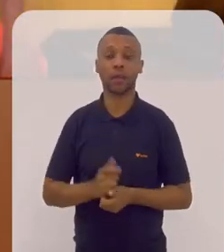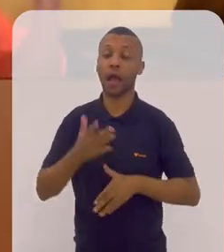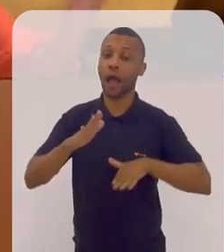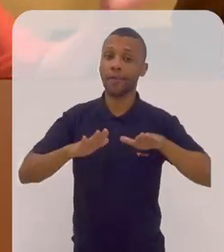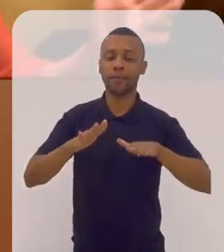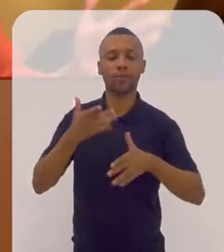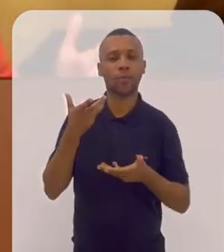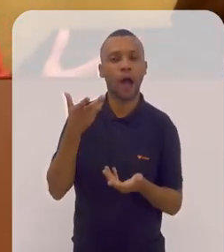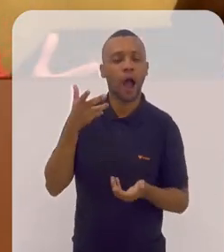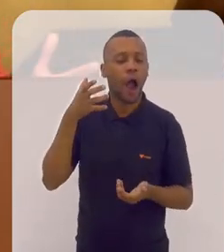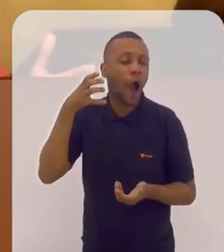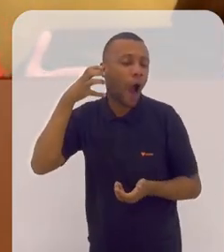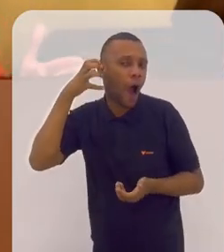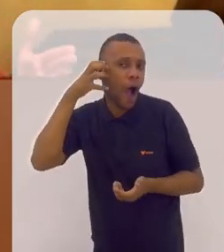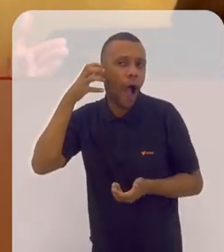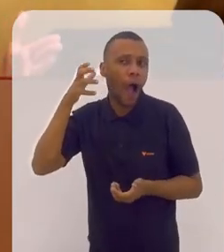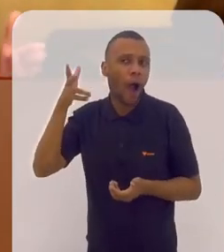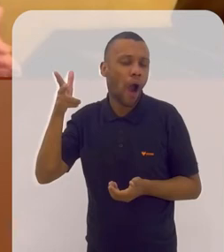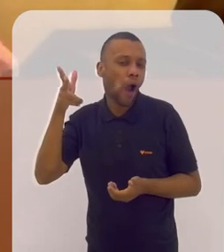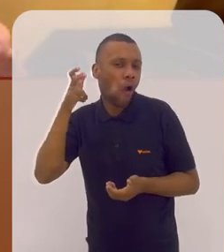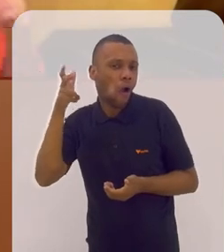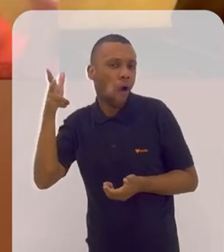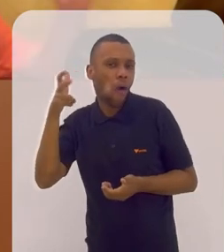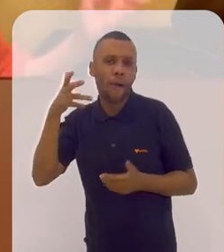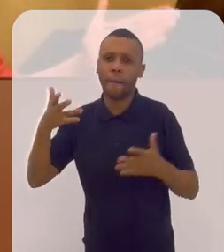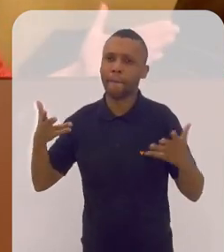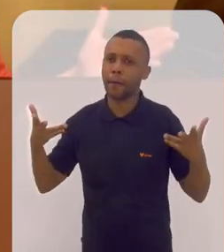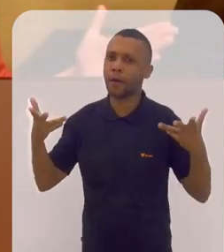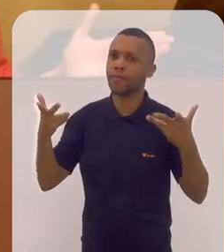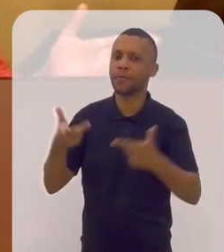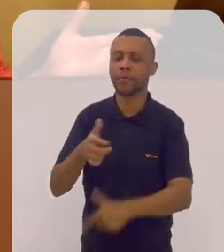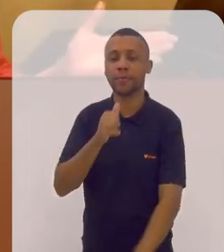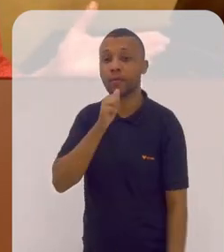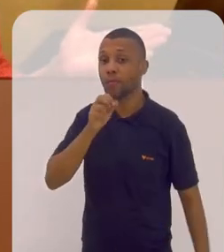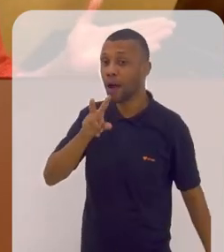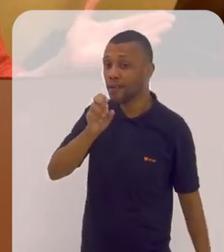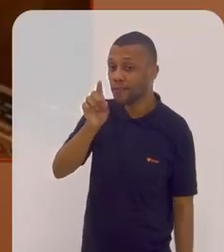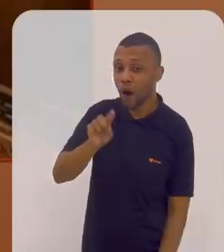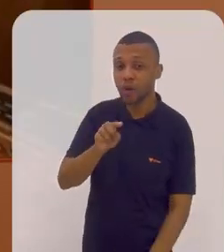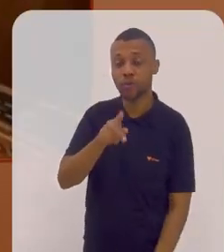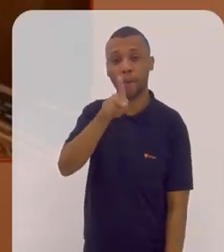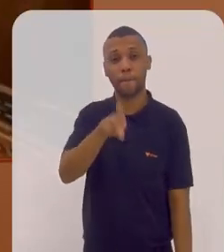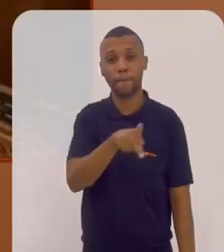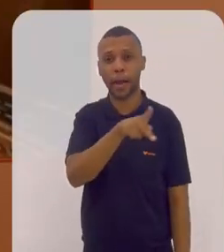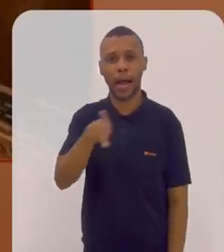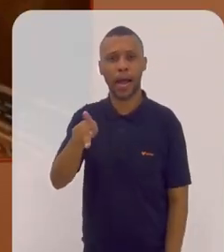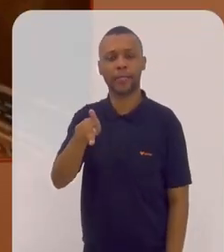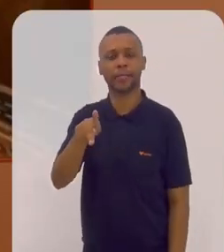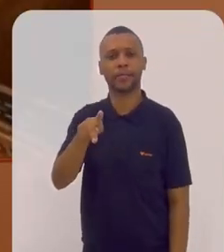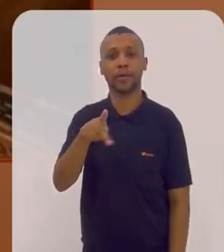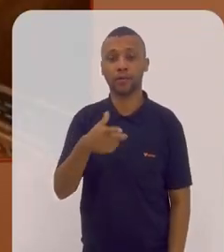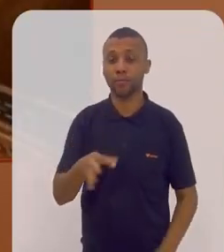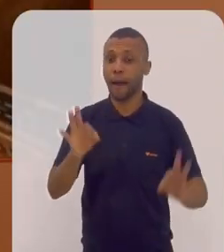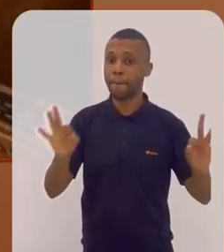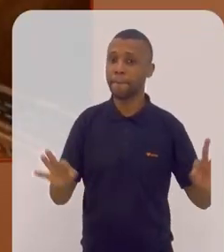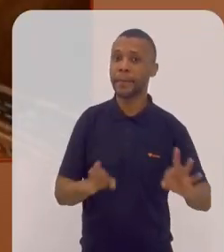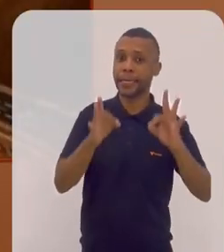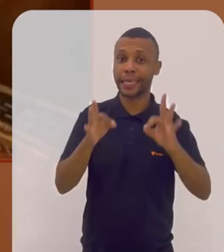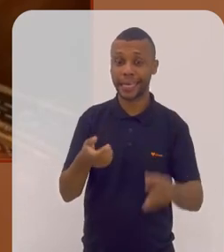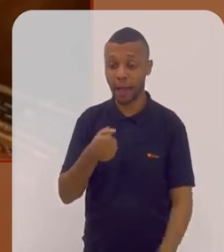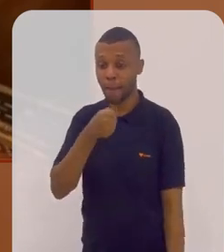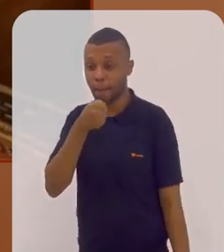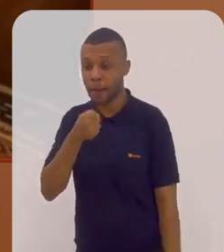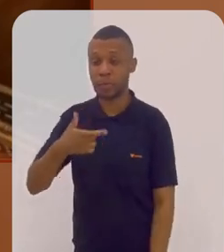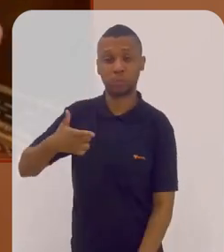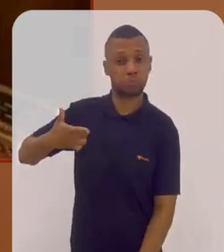então, muitas vezes, uma acústica maravilhosa, de modo que pudesse ouvir a voz do padre numa missa sem microfone, então,